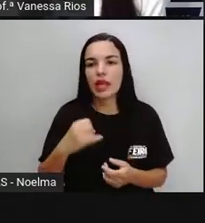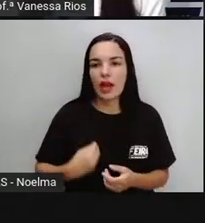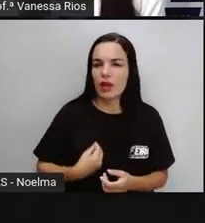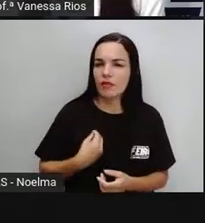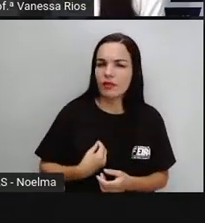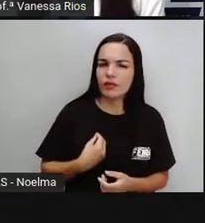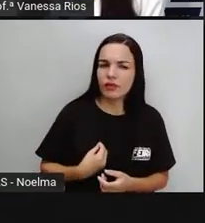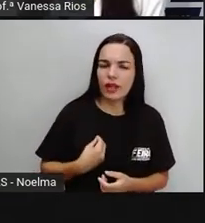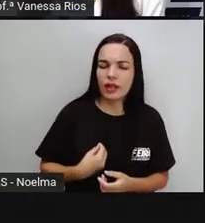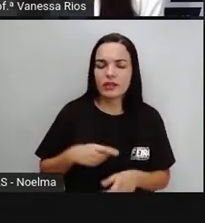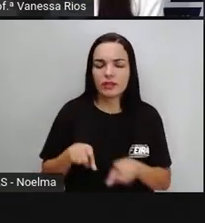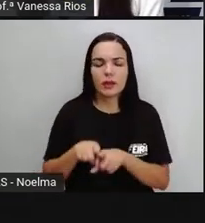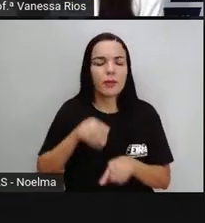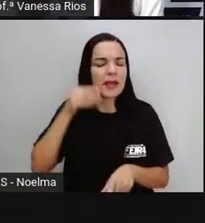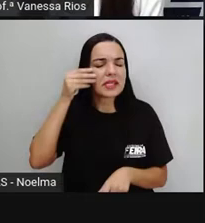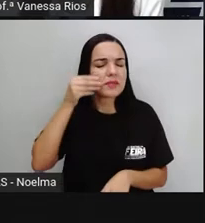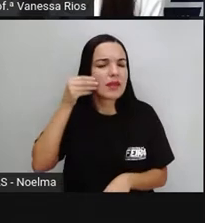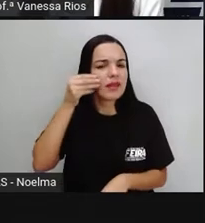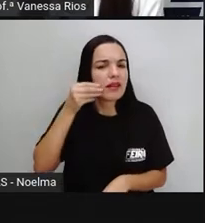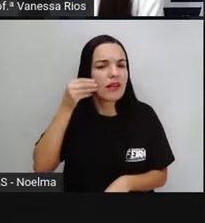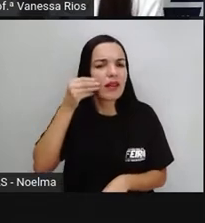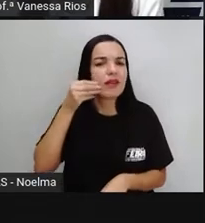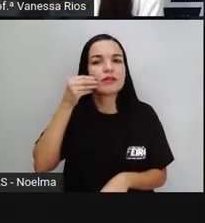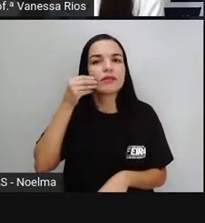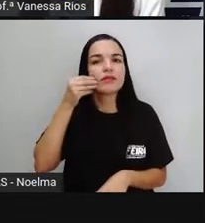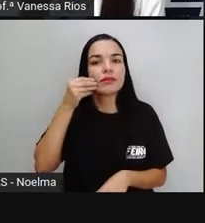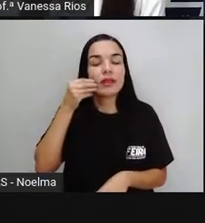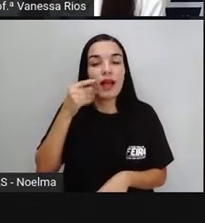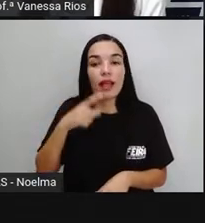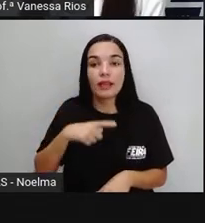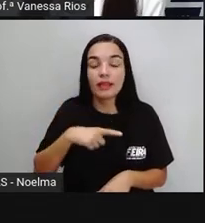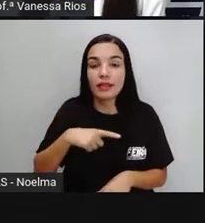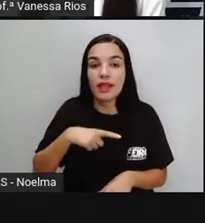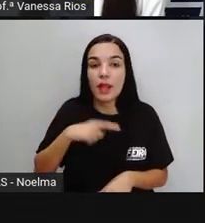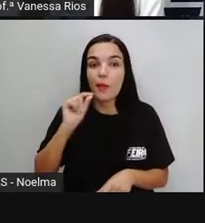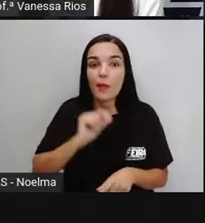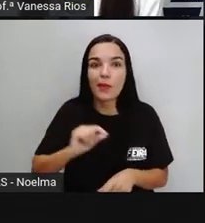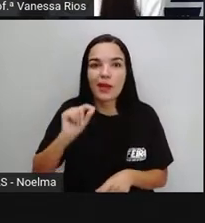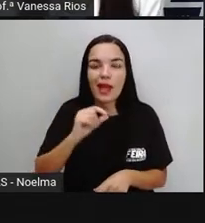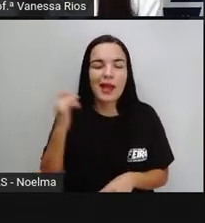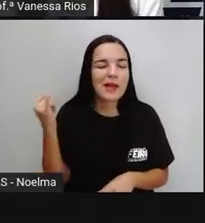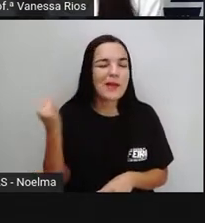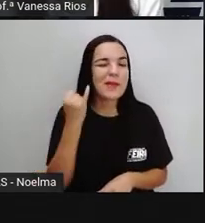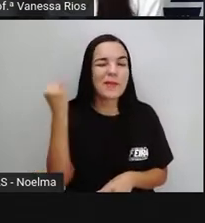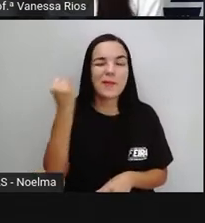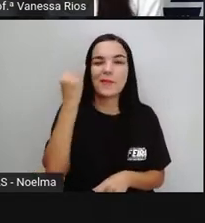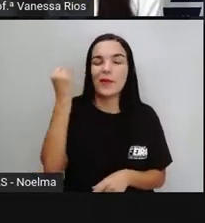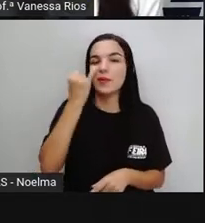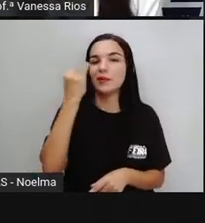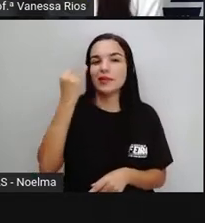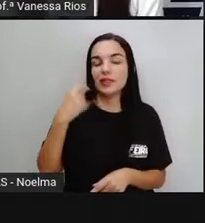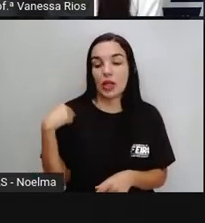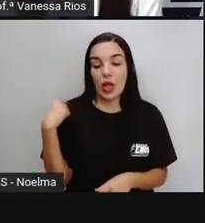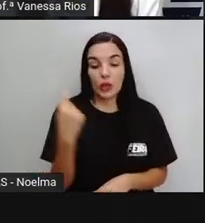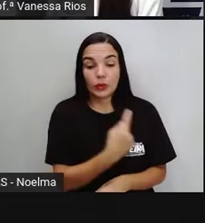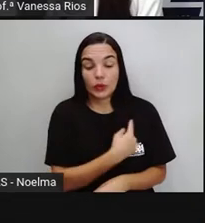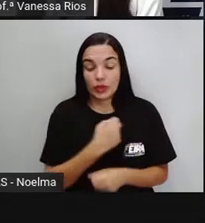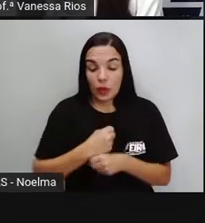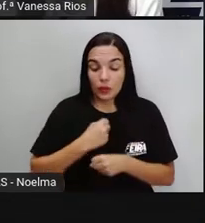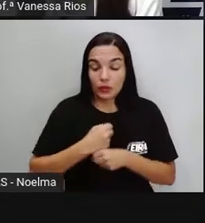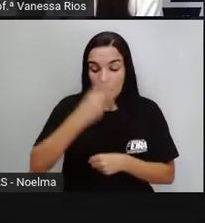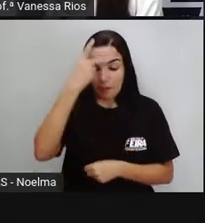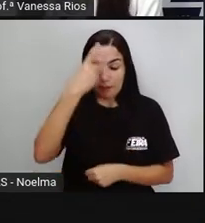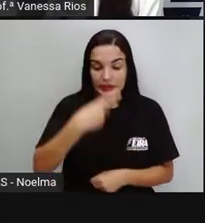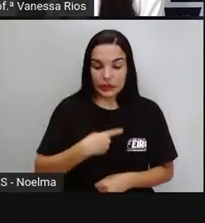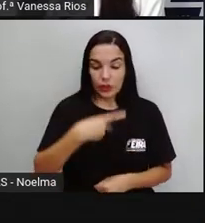nossas experiências, elas são imprescindíveis para a nossa construção enquanto ser social, enquanto